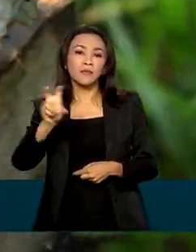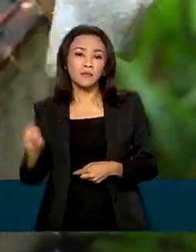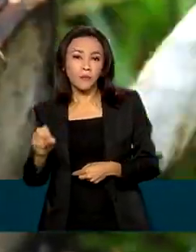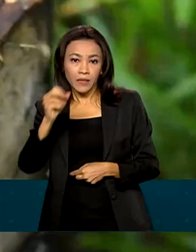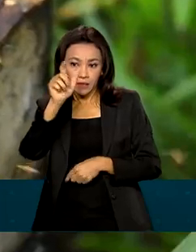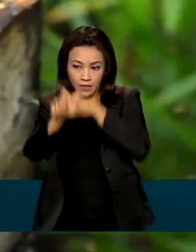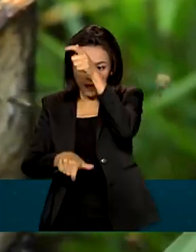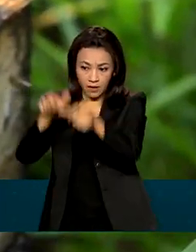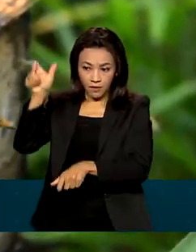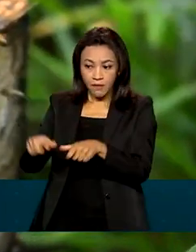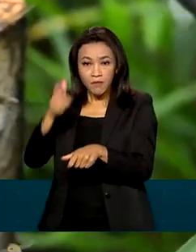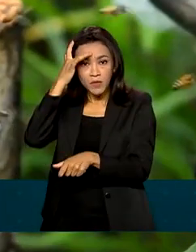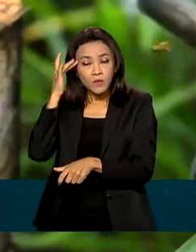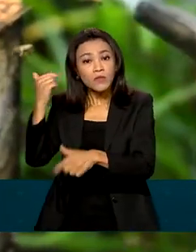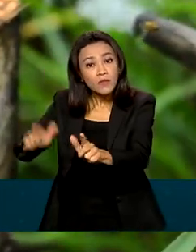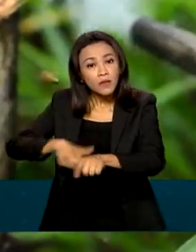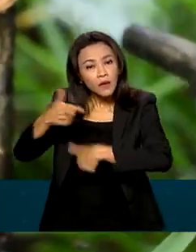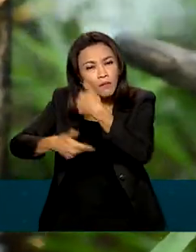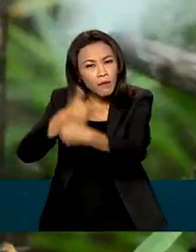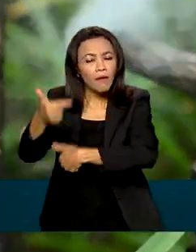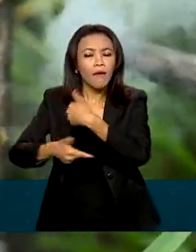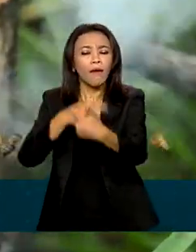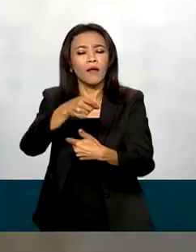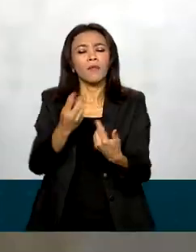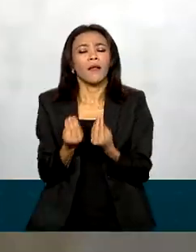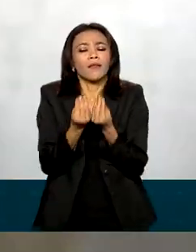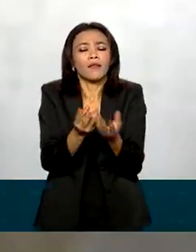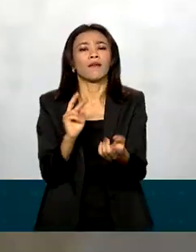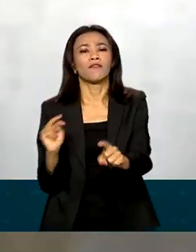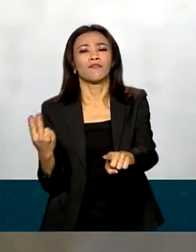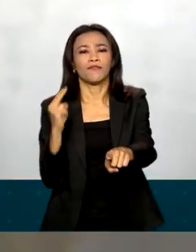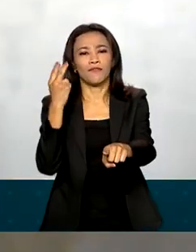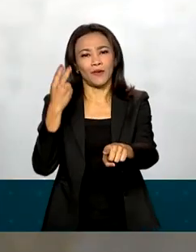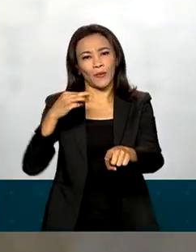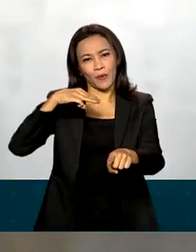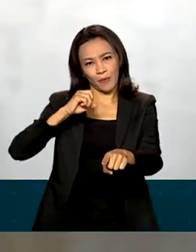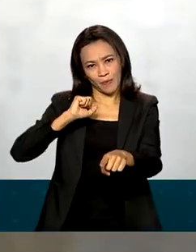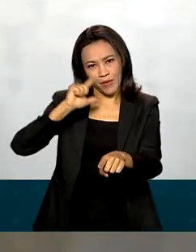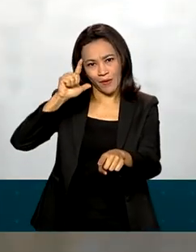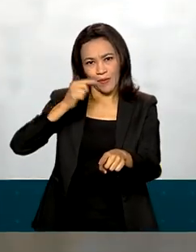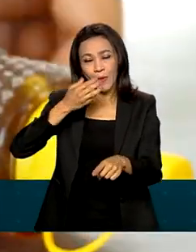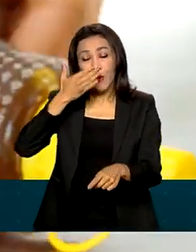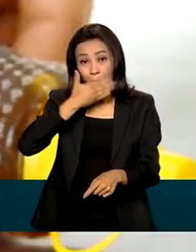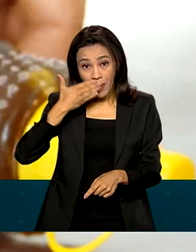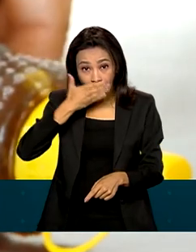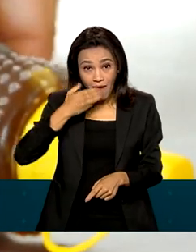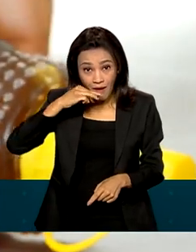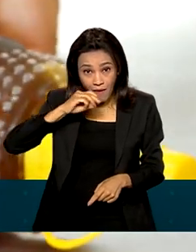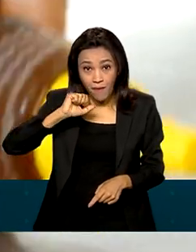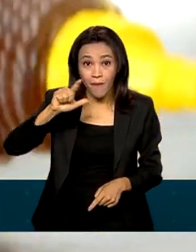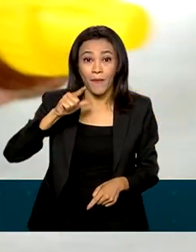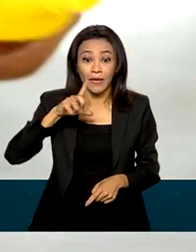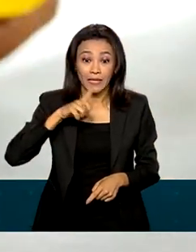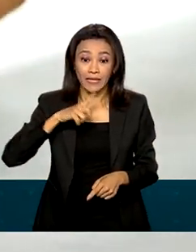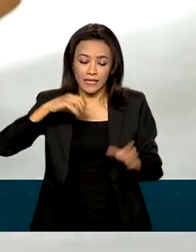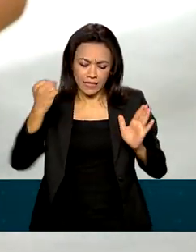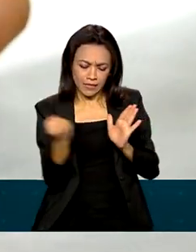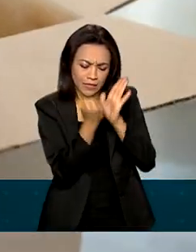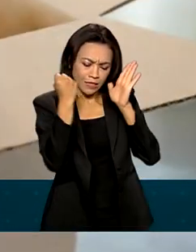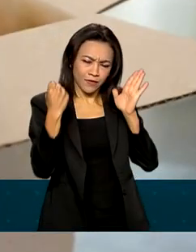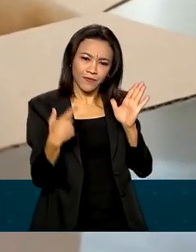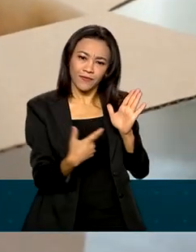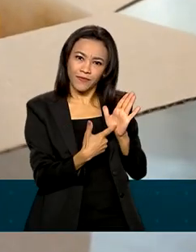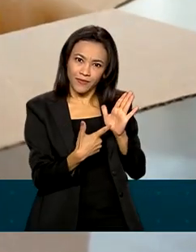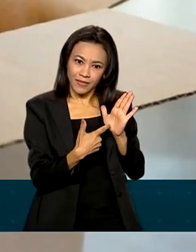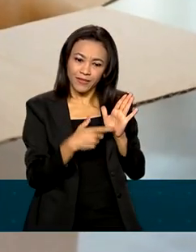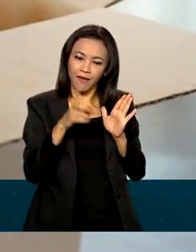trabalham para agregar valor ao produto. E o mel silvestre de arueira, que possui certificação orgânica,